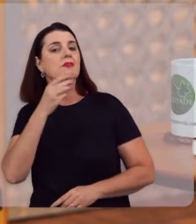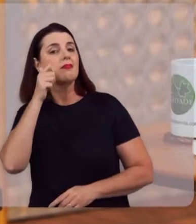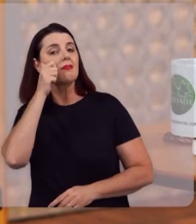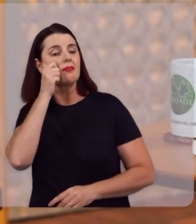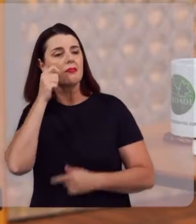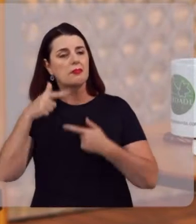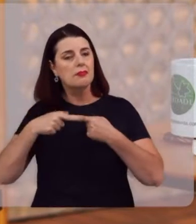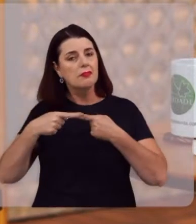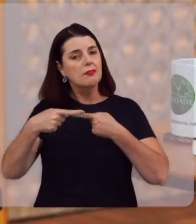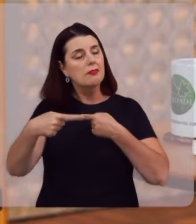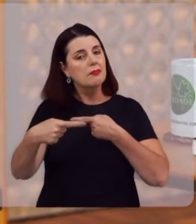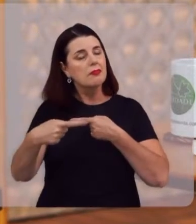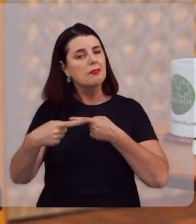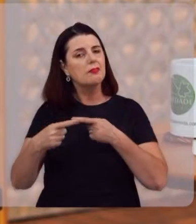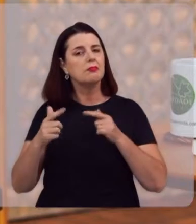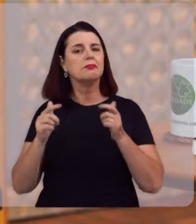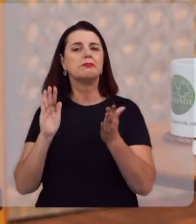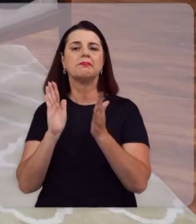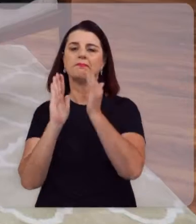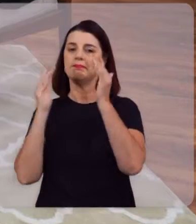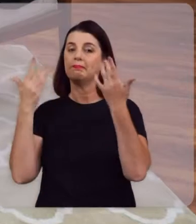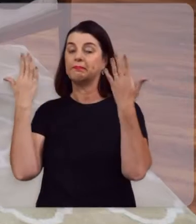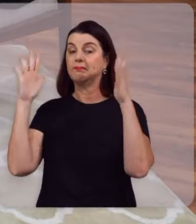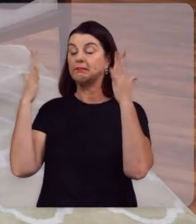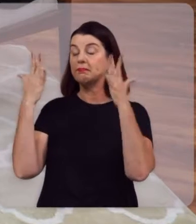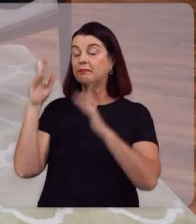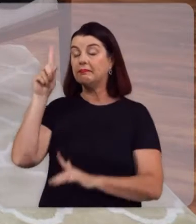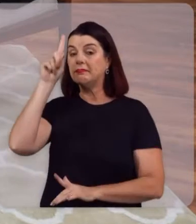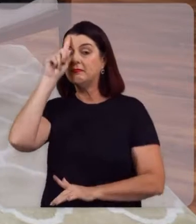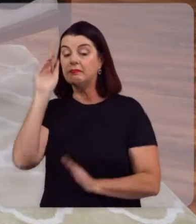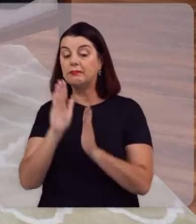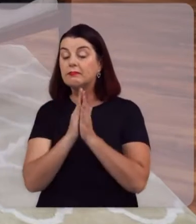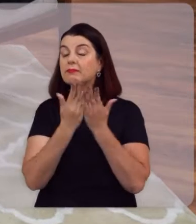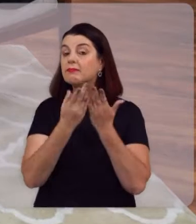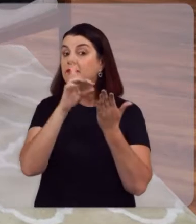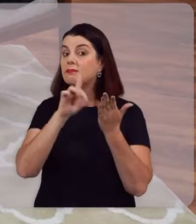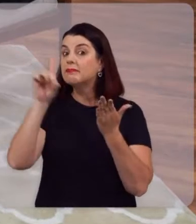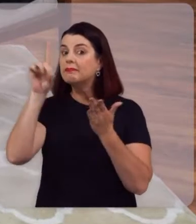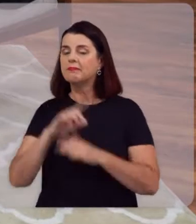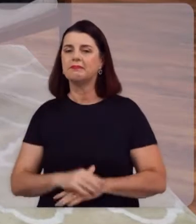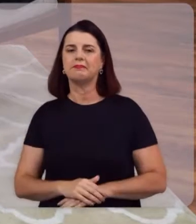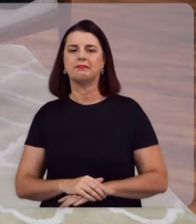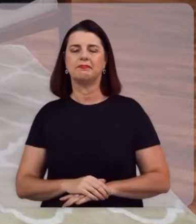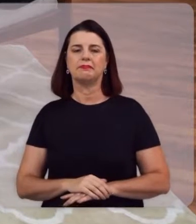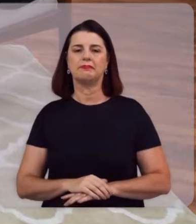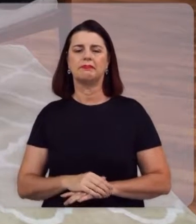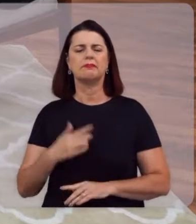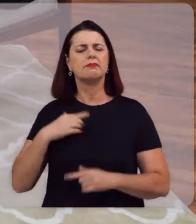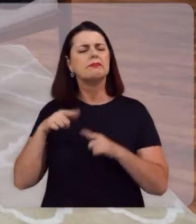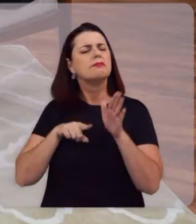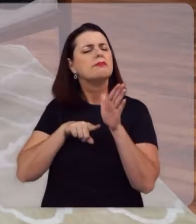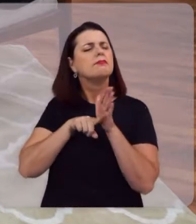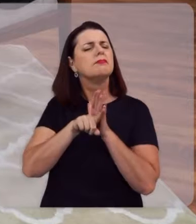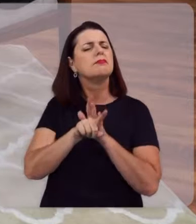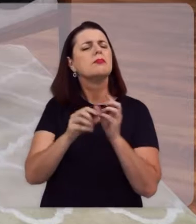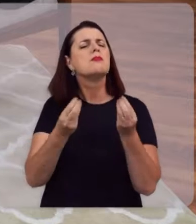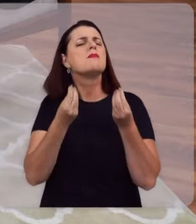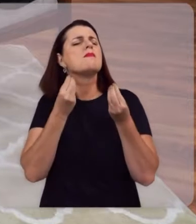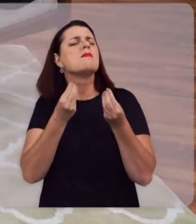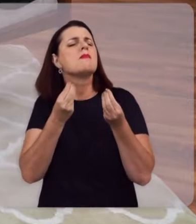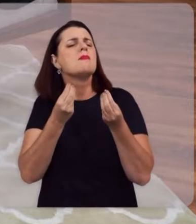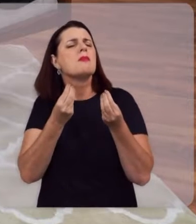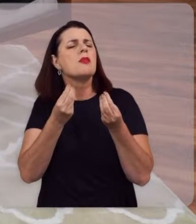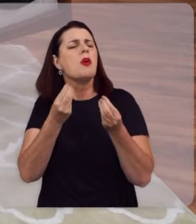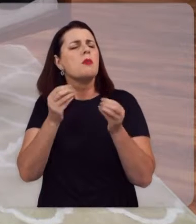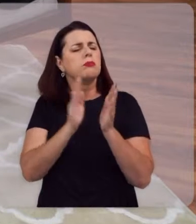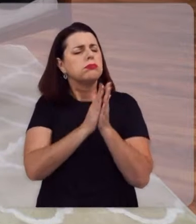próximos de comemorar o Dia da Bíblia. E a pergunta que eu faço, nosso pontapé inicial, é por que esse livro é